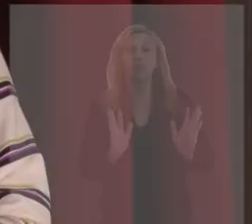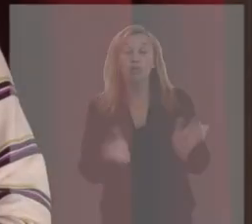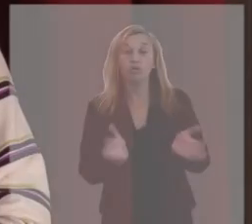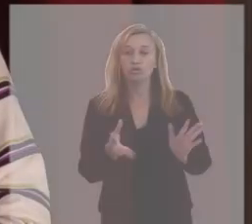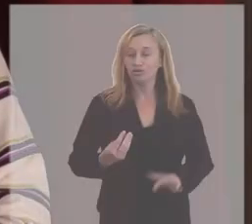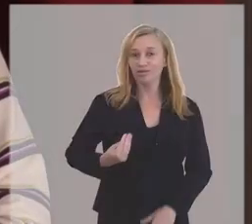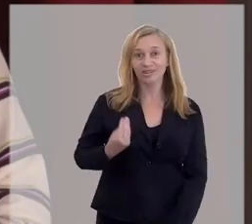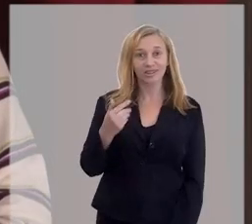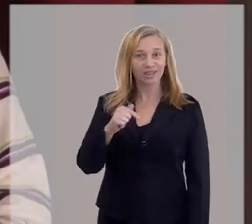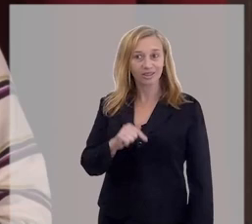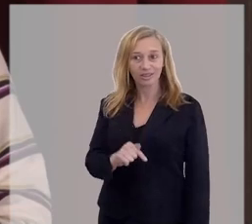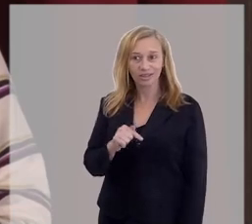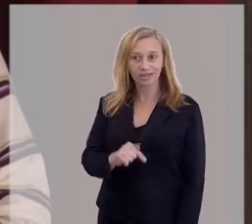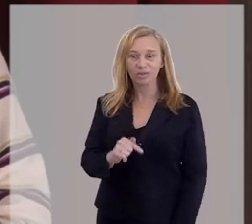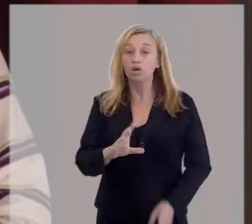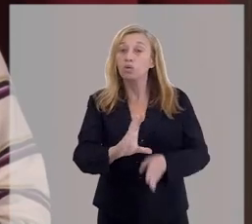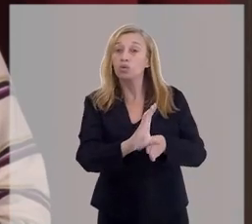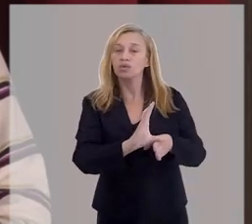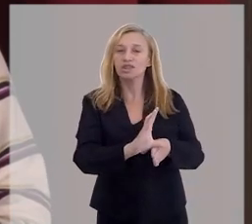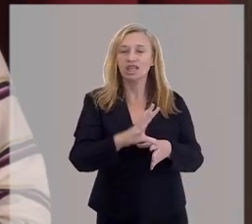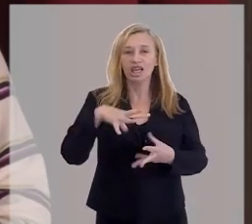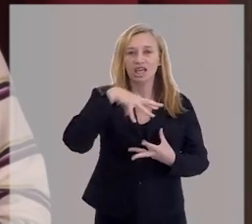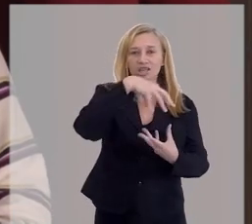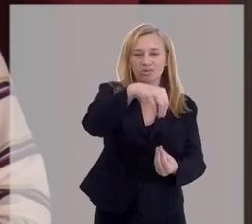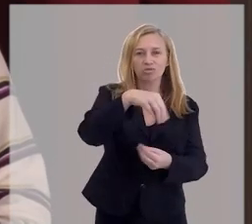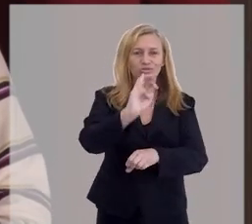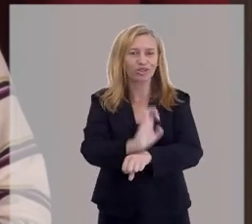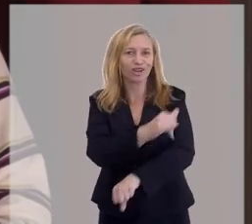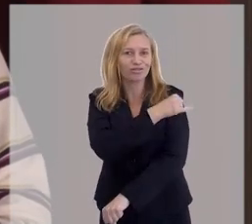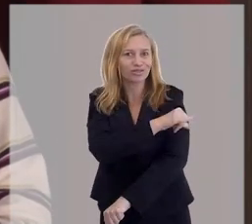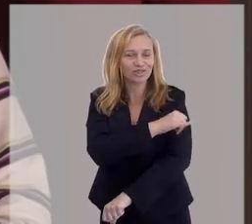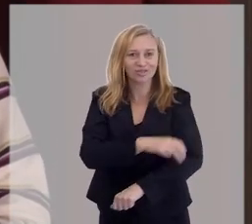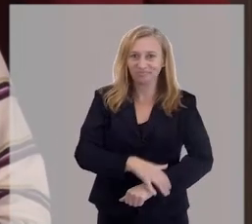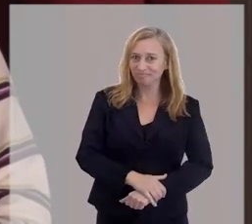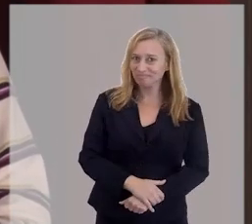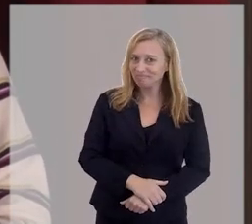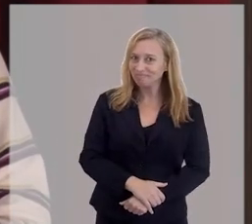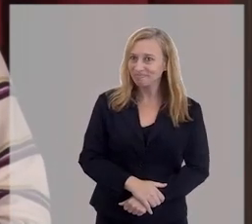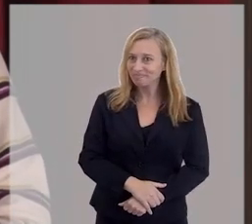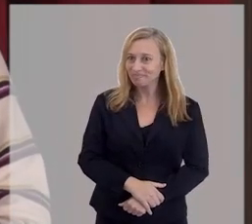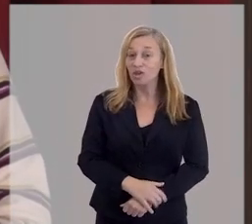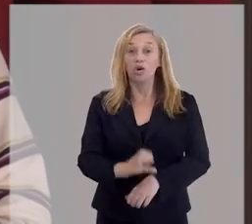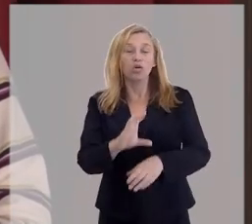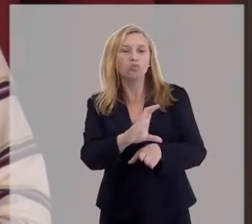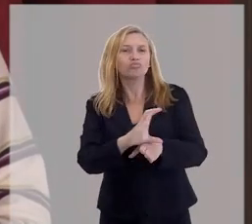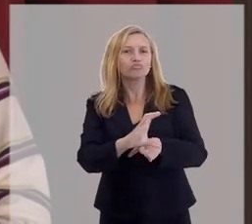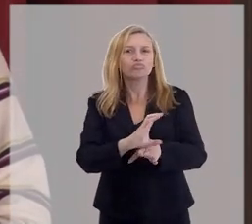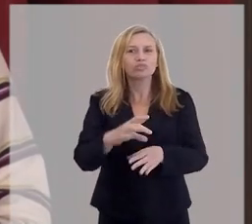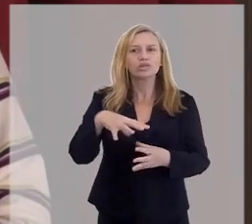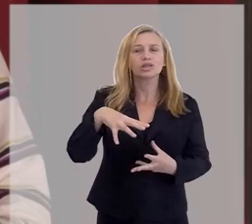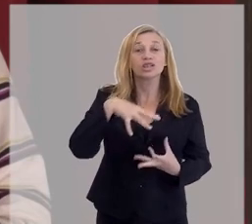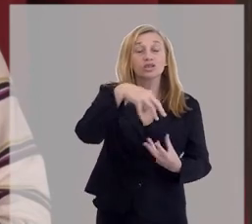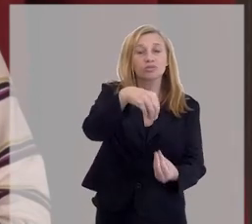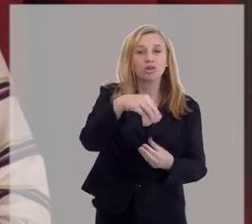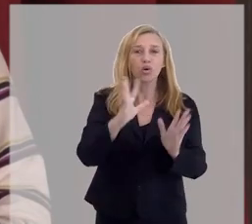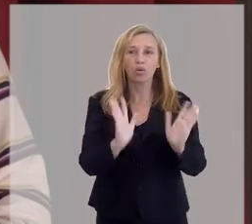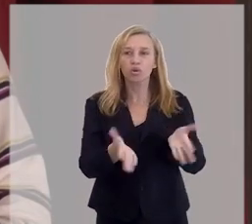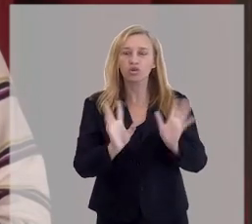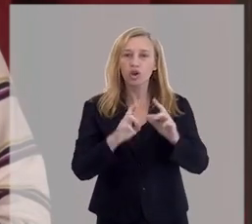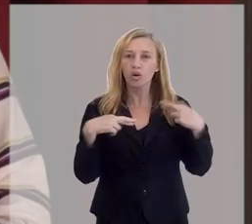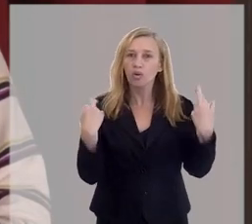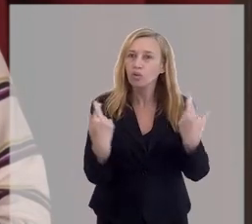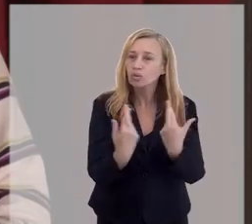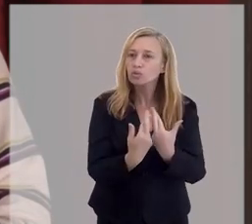Hoje nós estamos aqui no Conselho Espírita do Estado do Rio de Janeiro. O Conselho Espírita hoje